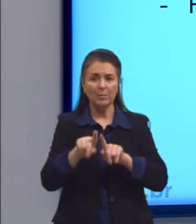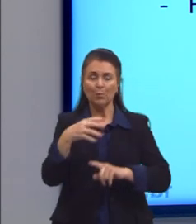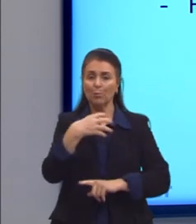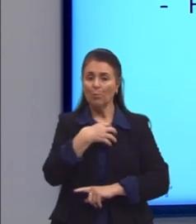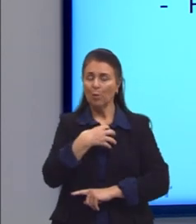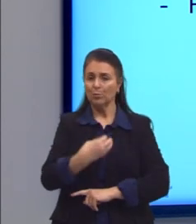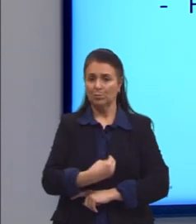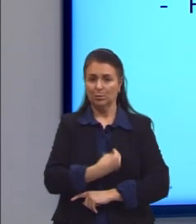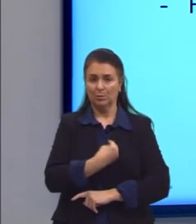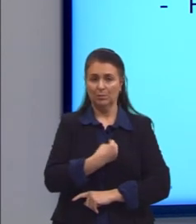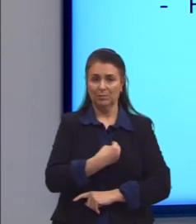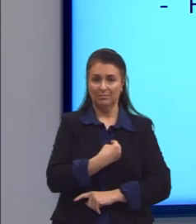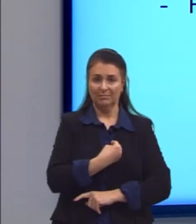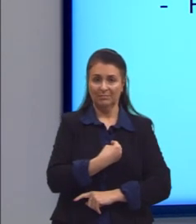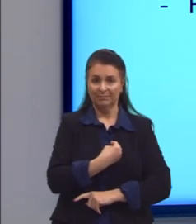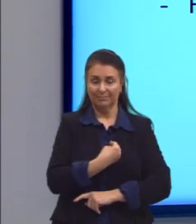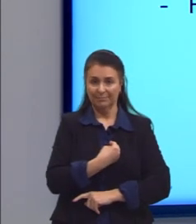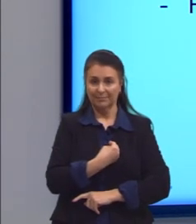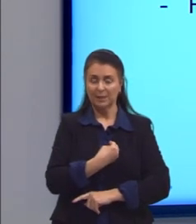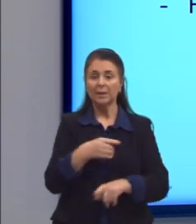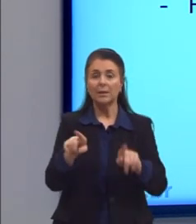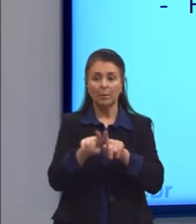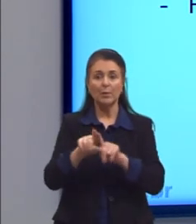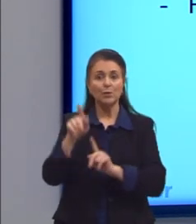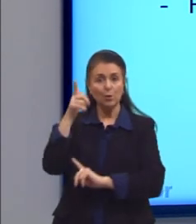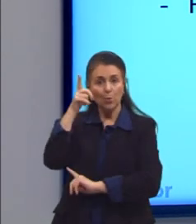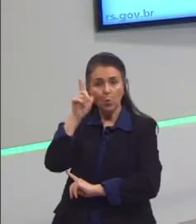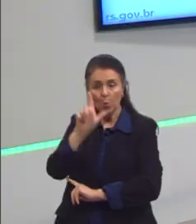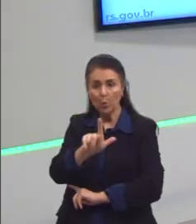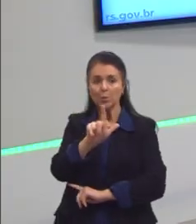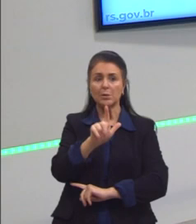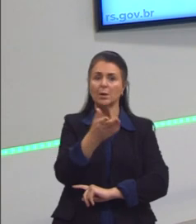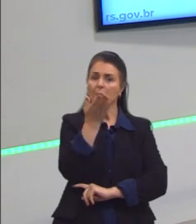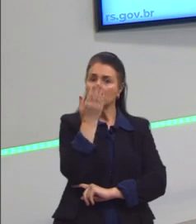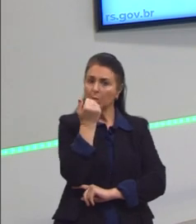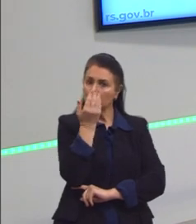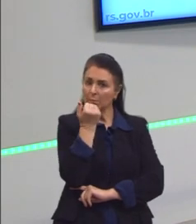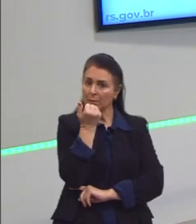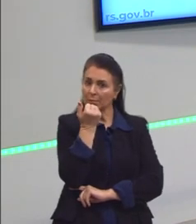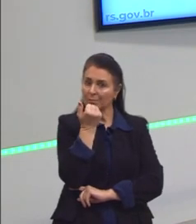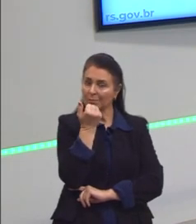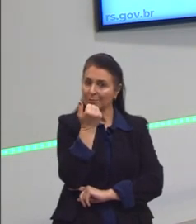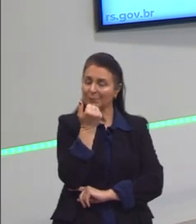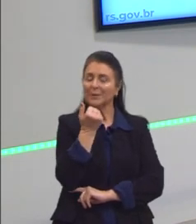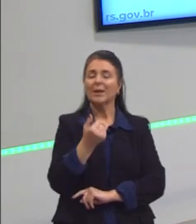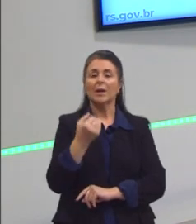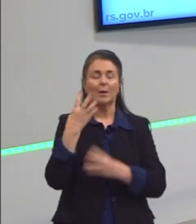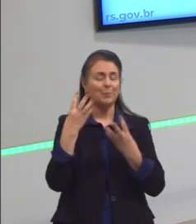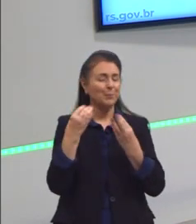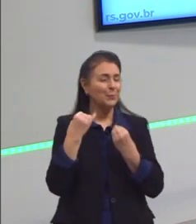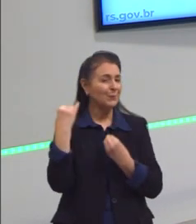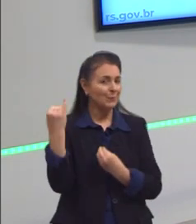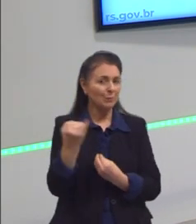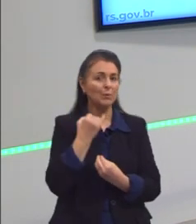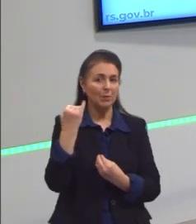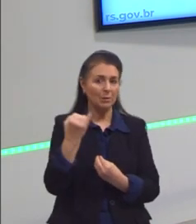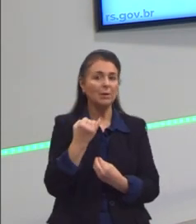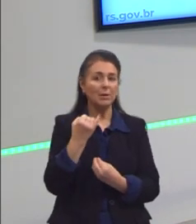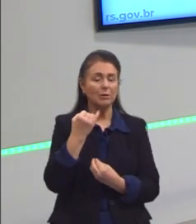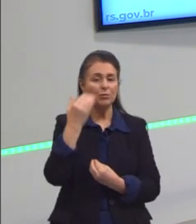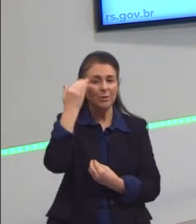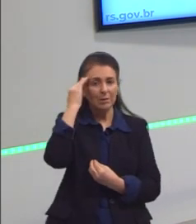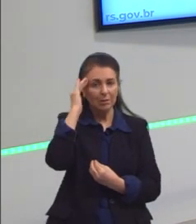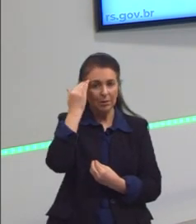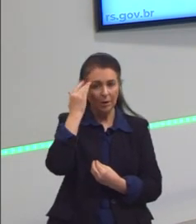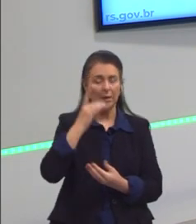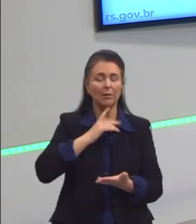diferentes de conseguir a sua caça, conseguir o seu alimento. muito importante a gente marcar isso. Que existe